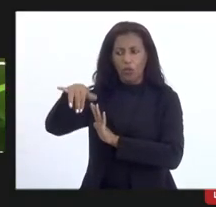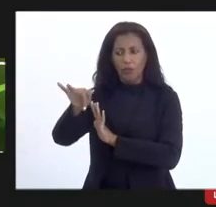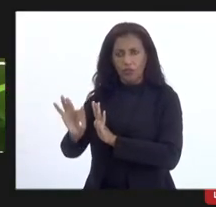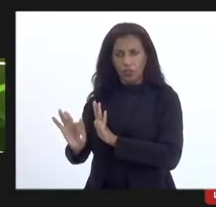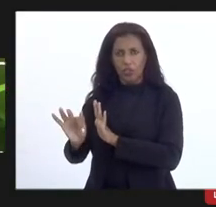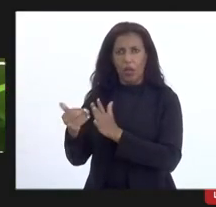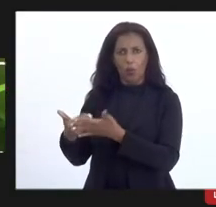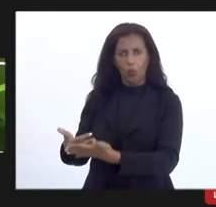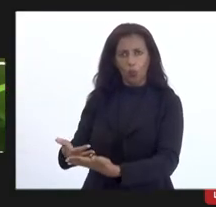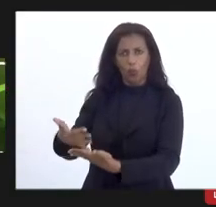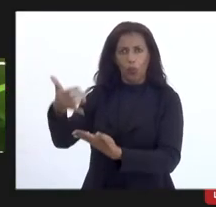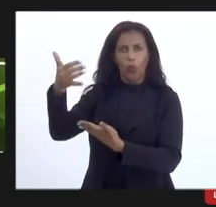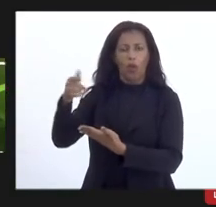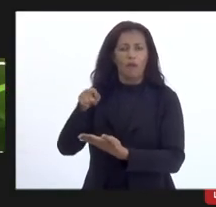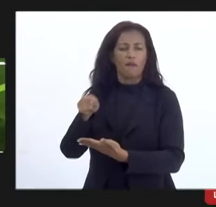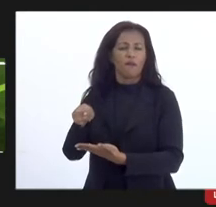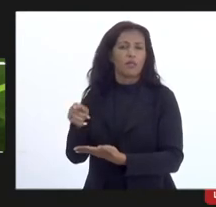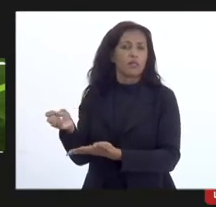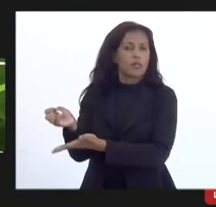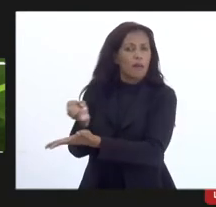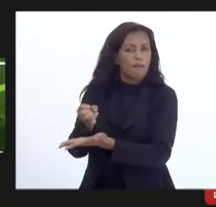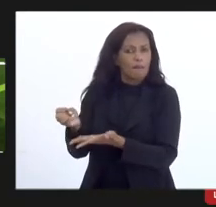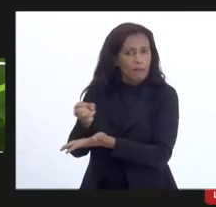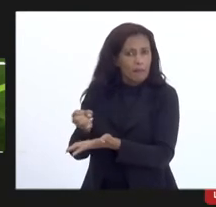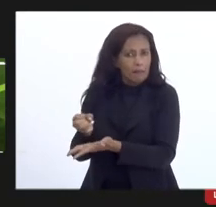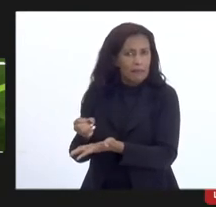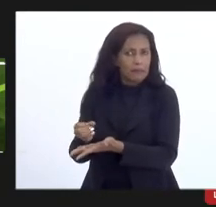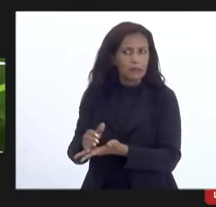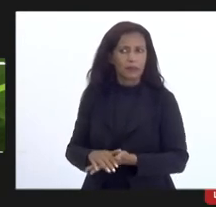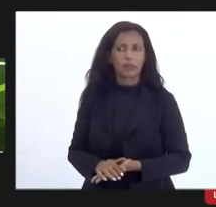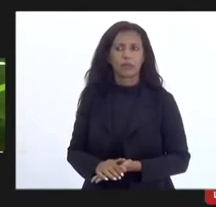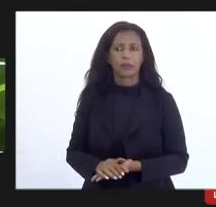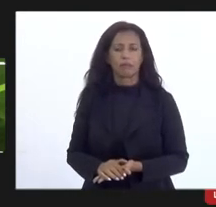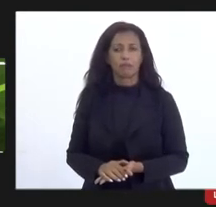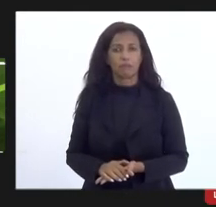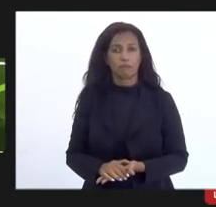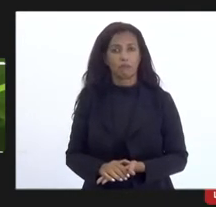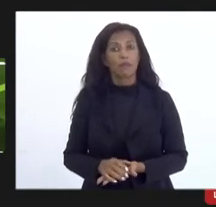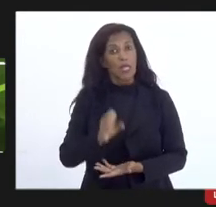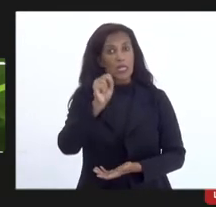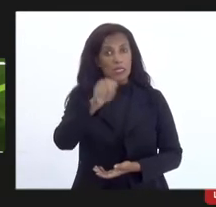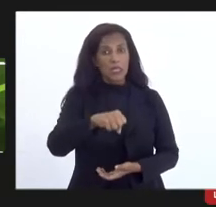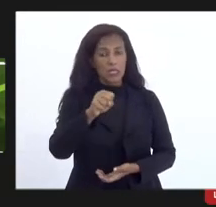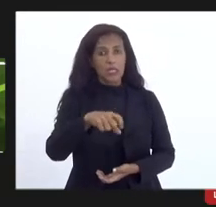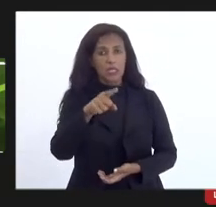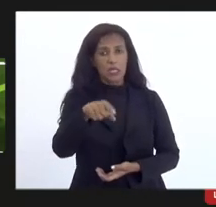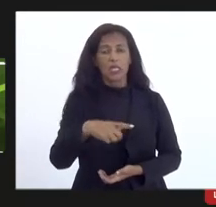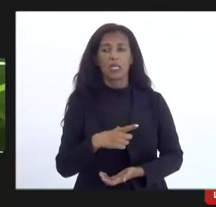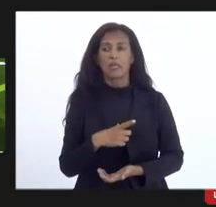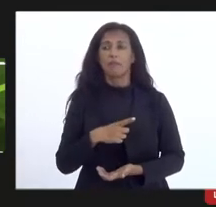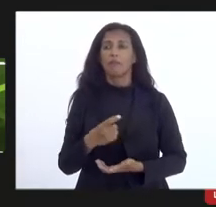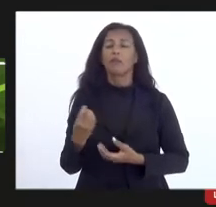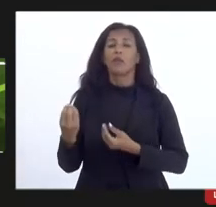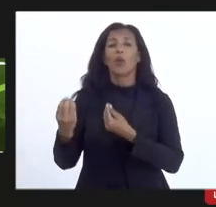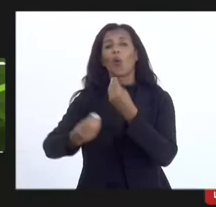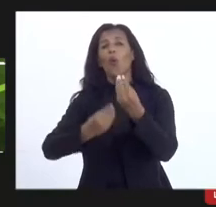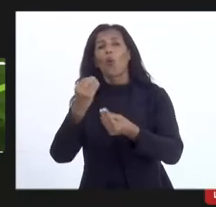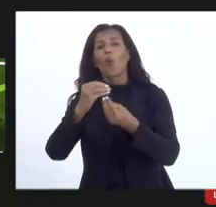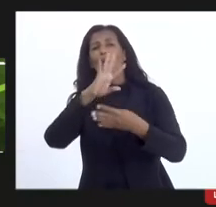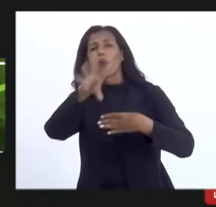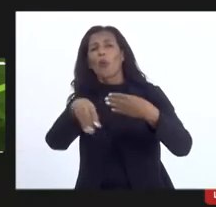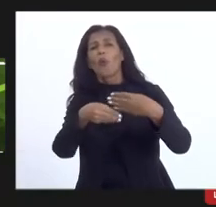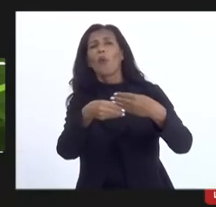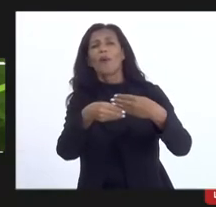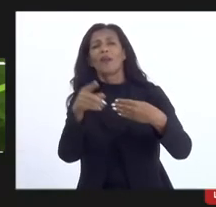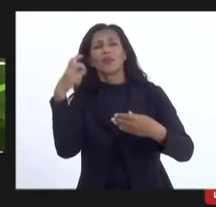eletrônica será o elemento balizador exatamente porque existem como a gente incorporaria